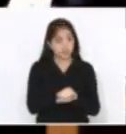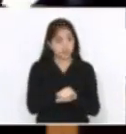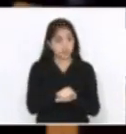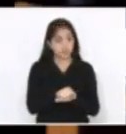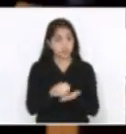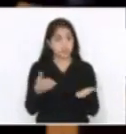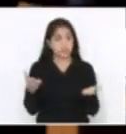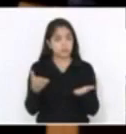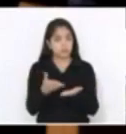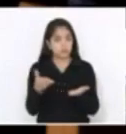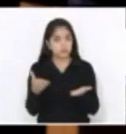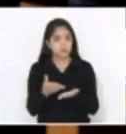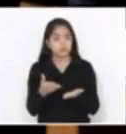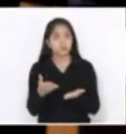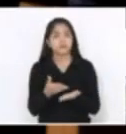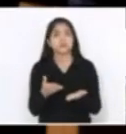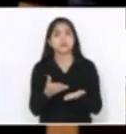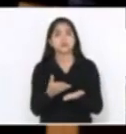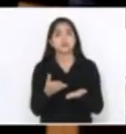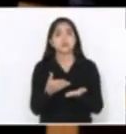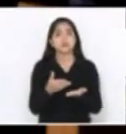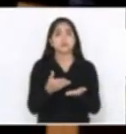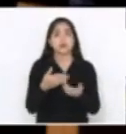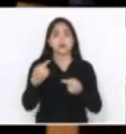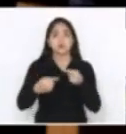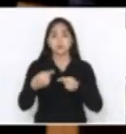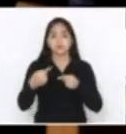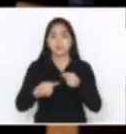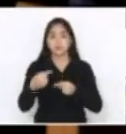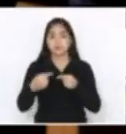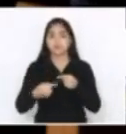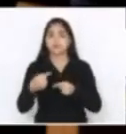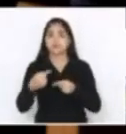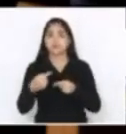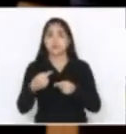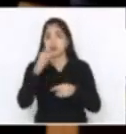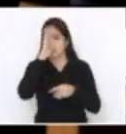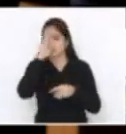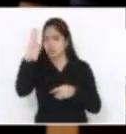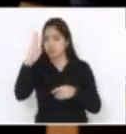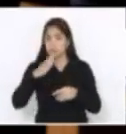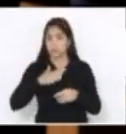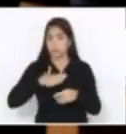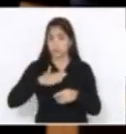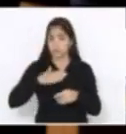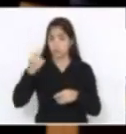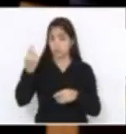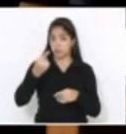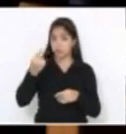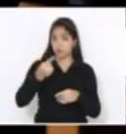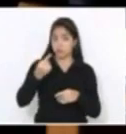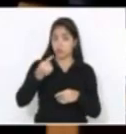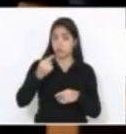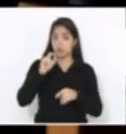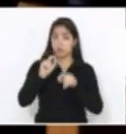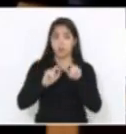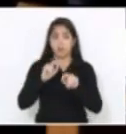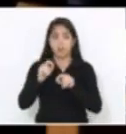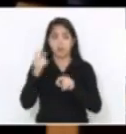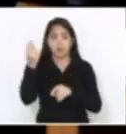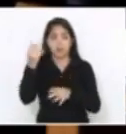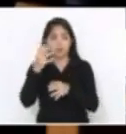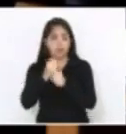deixar aqui hoje, relacionado ao debate, para mim, prioridade número um é a questão do orçamento